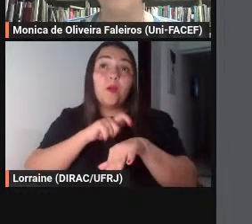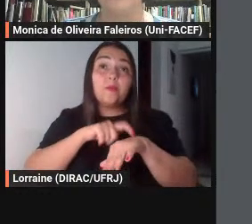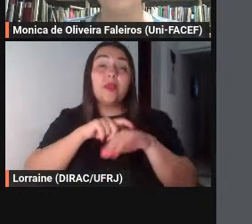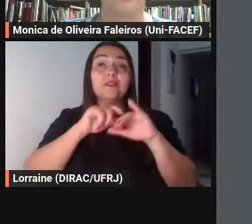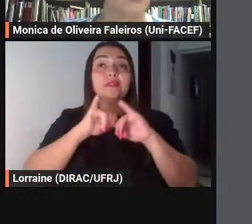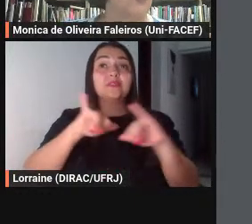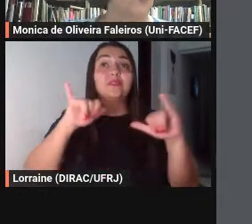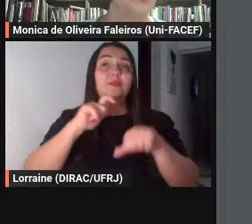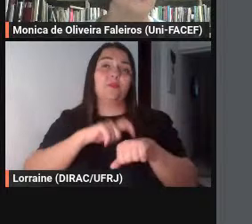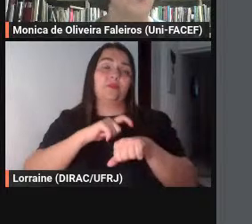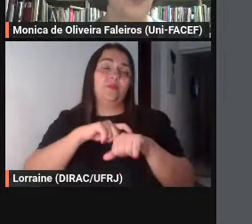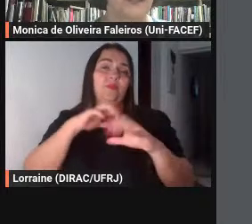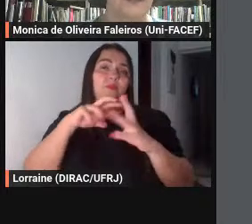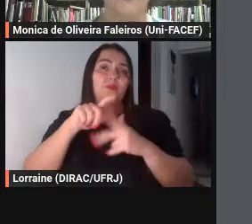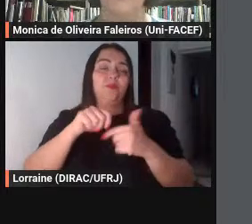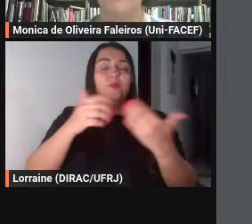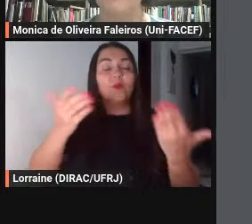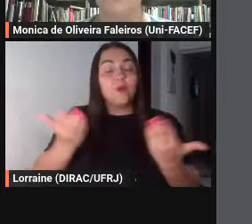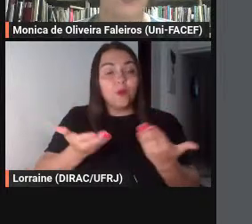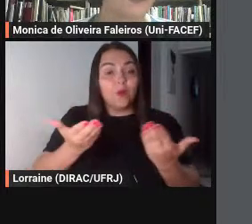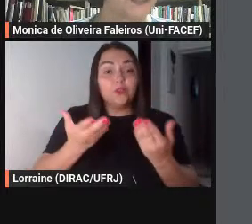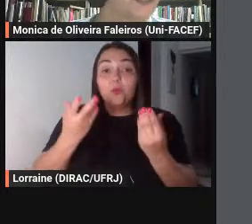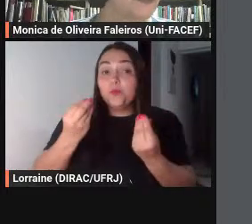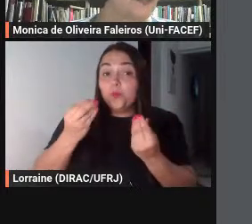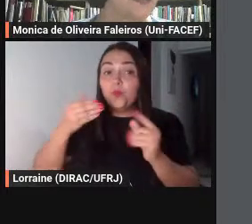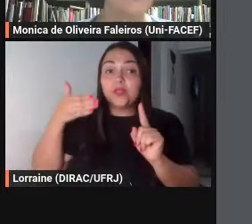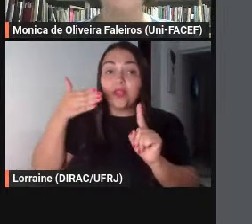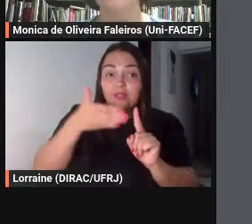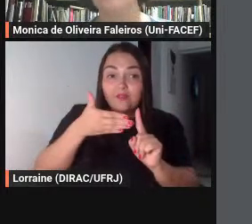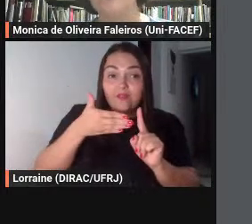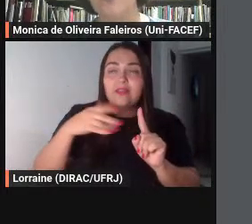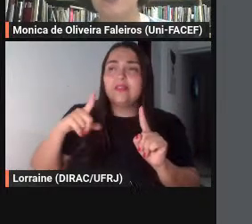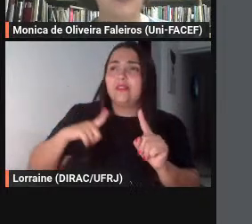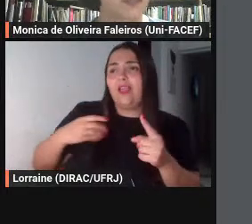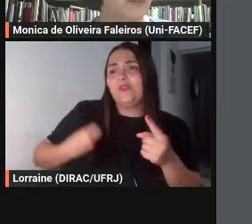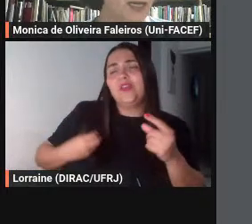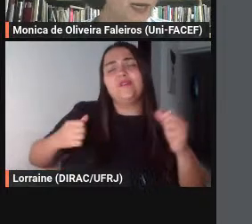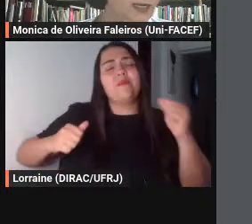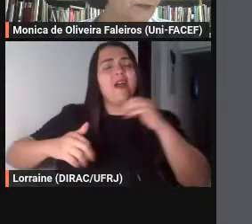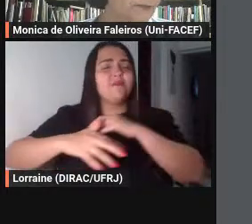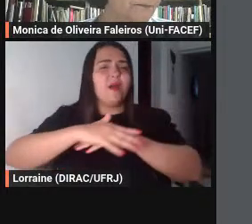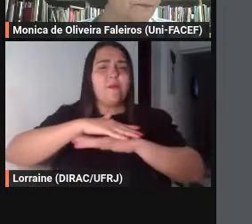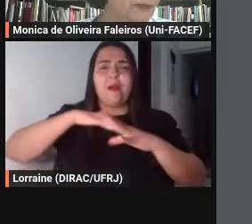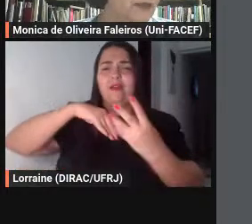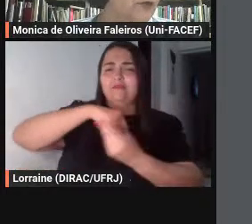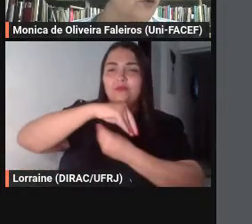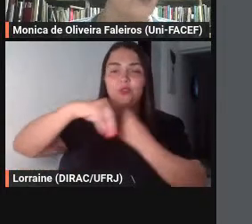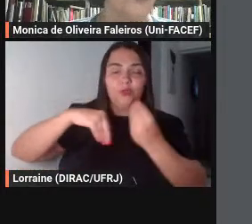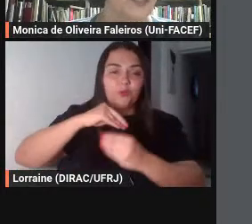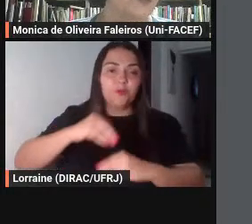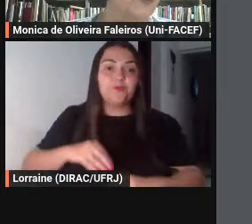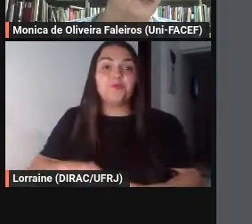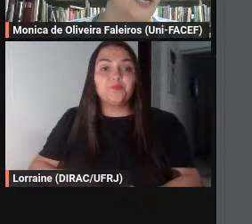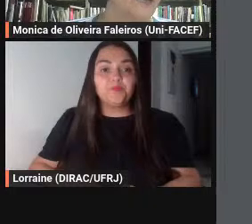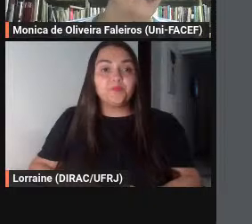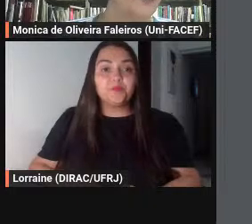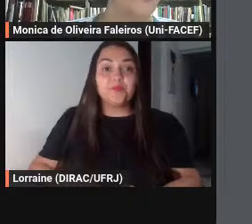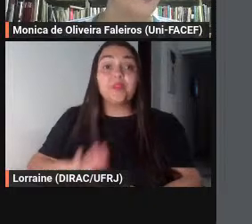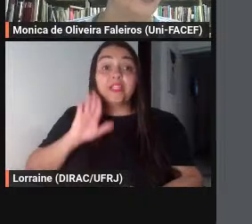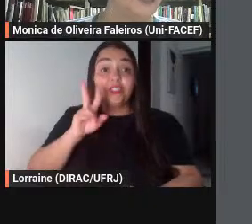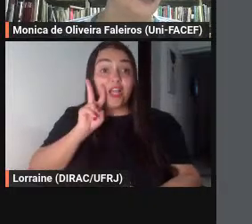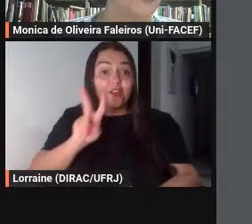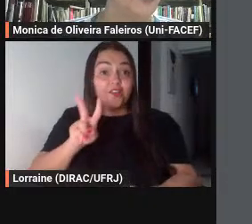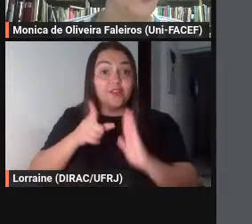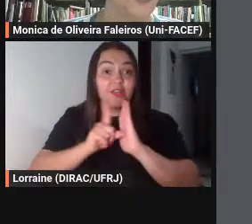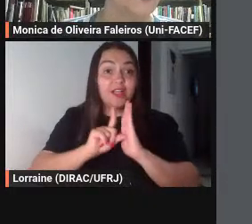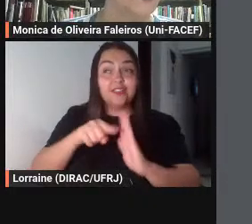mundo de hoje onde muitas referências coexistem e se misturam se embaralham como vimos é a figura